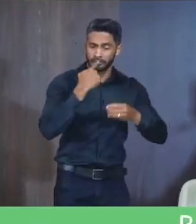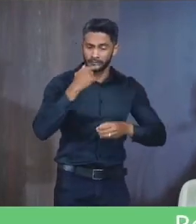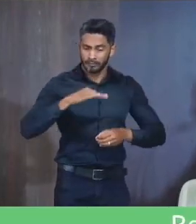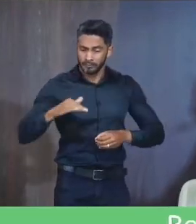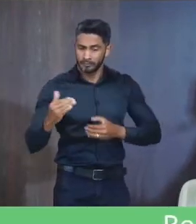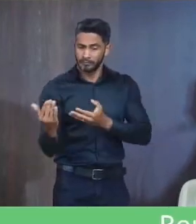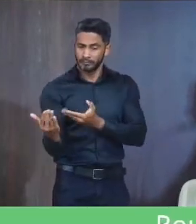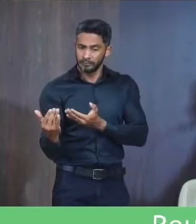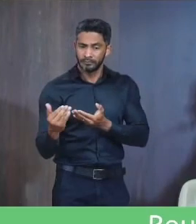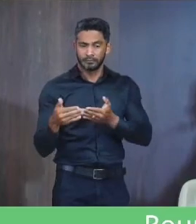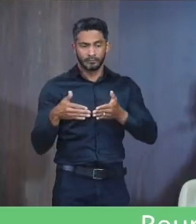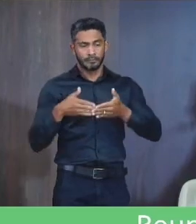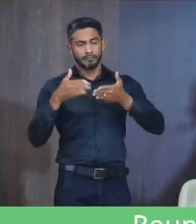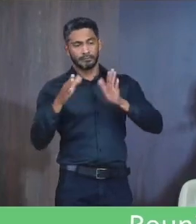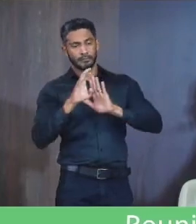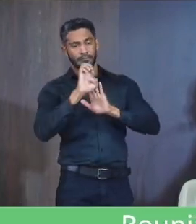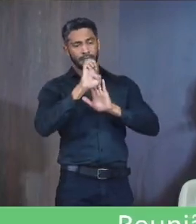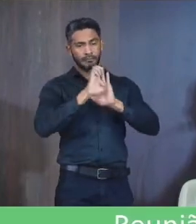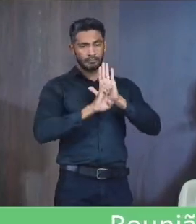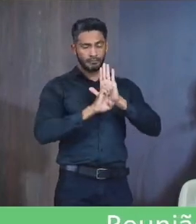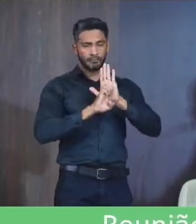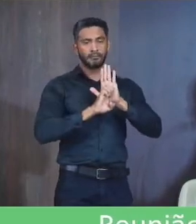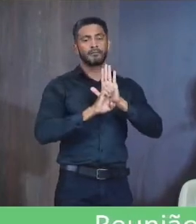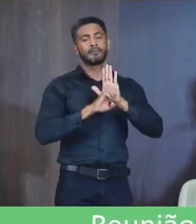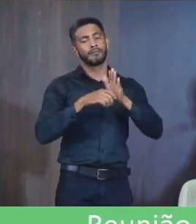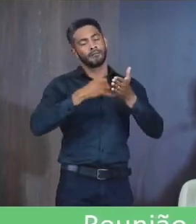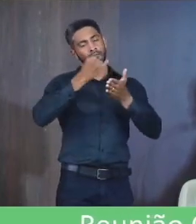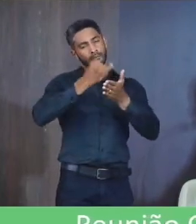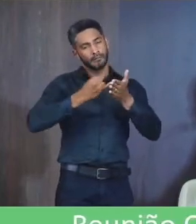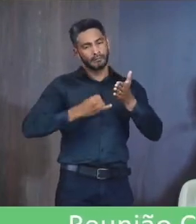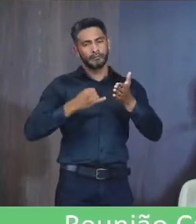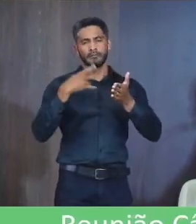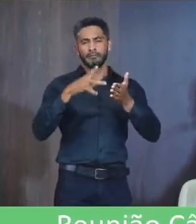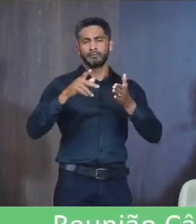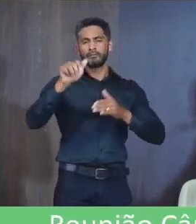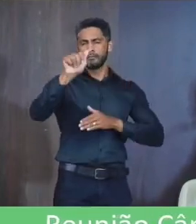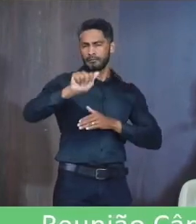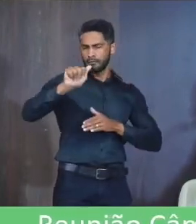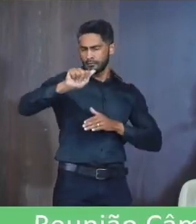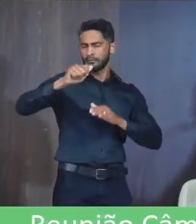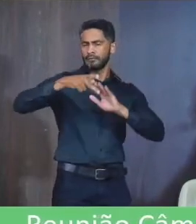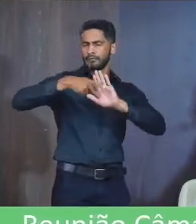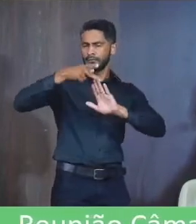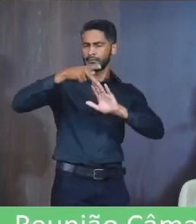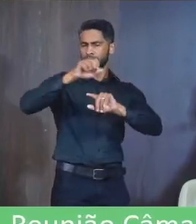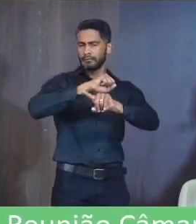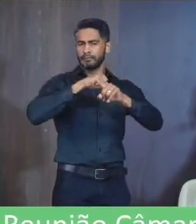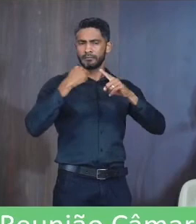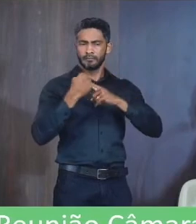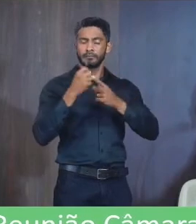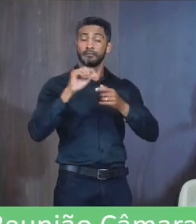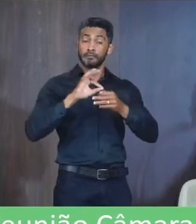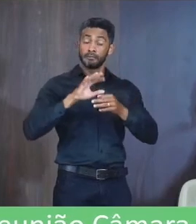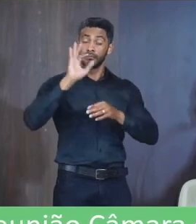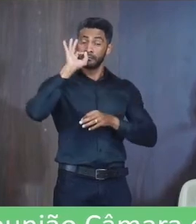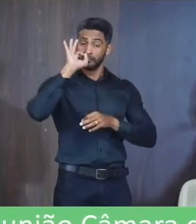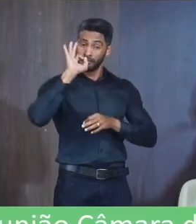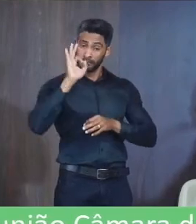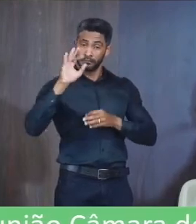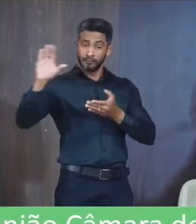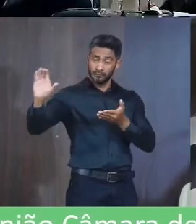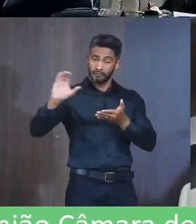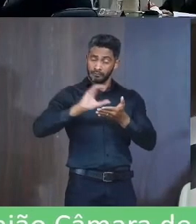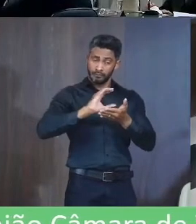Abre o edital E a partir daí Se inscreve As associações Ou os projetos sociais Para poder fazer jus A esse